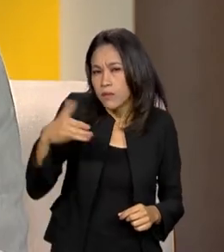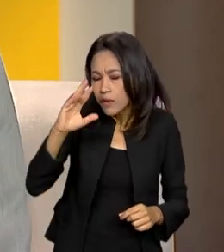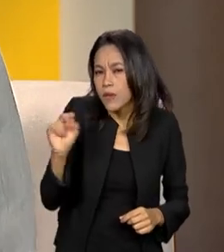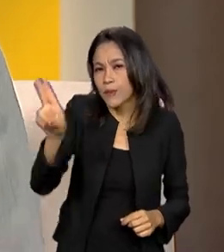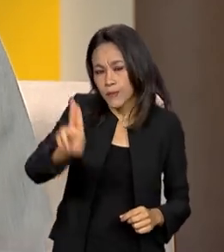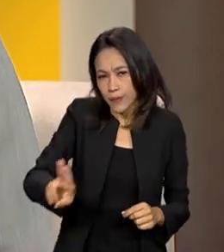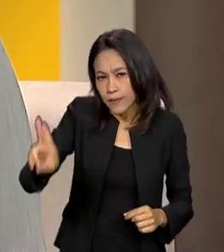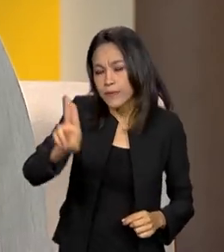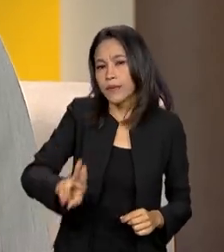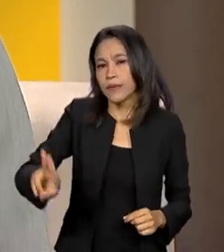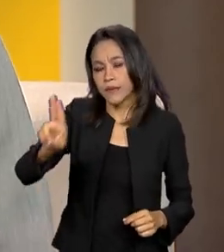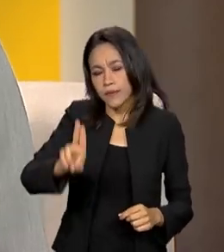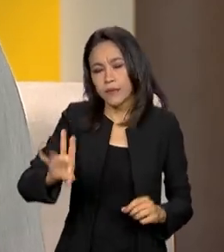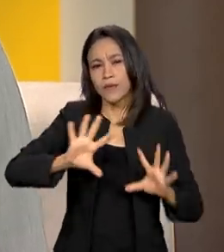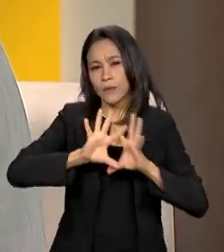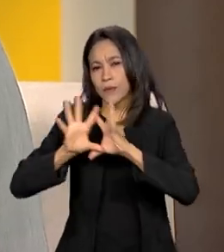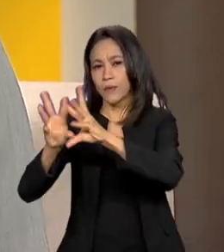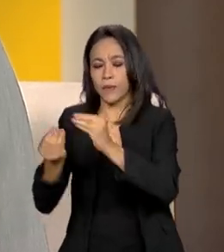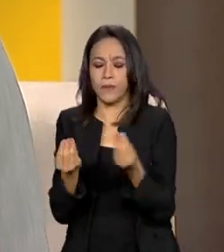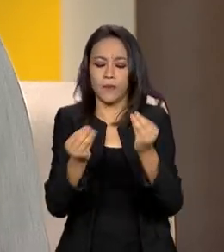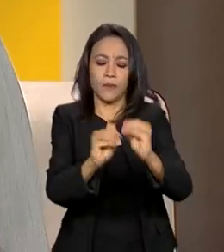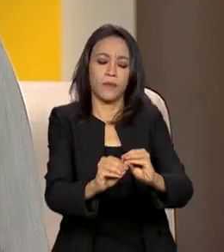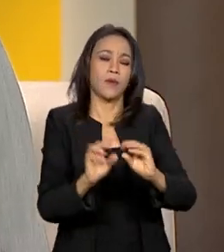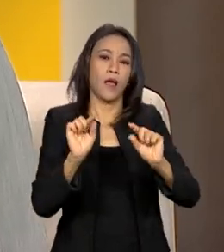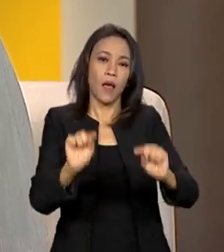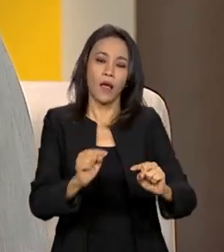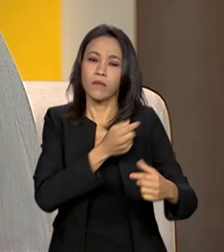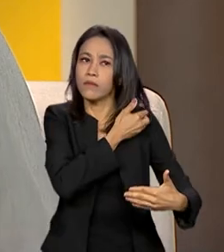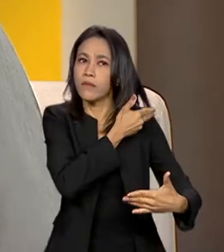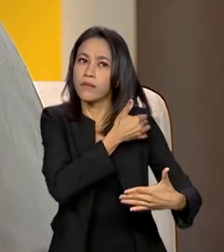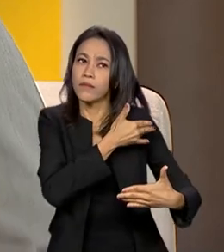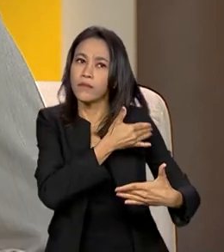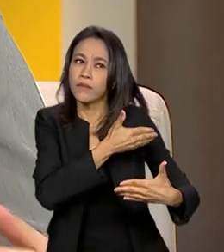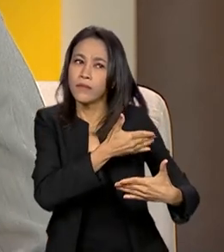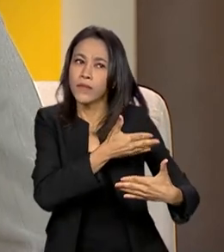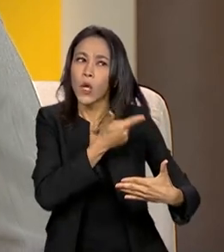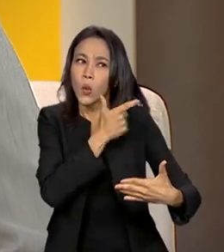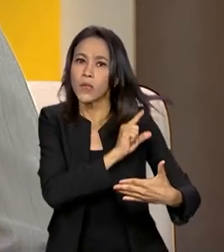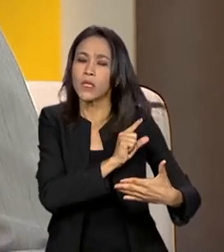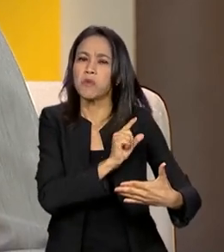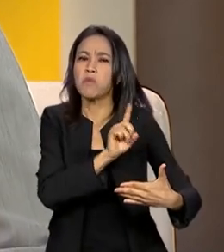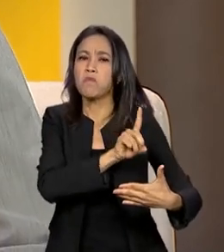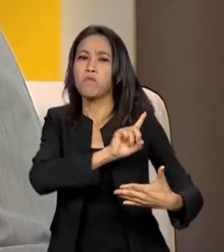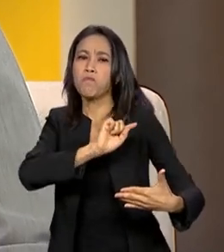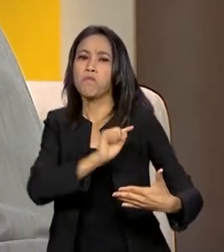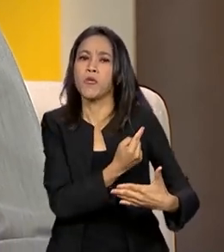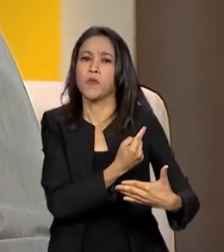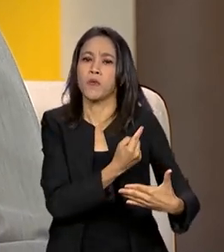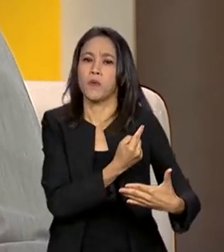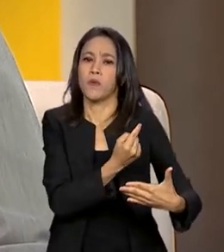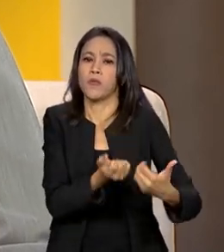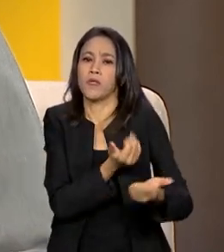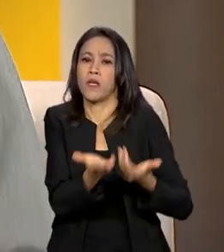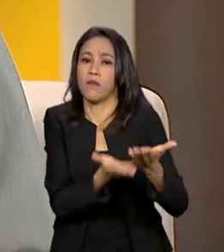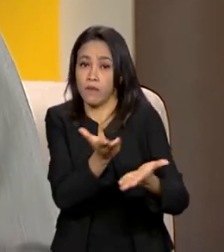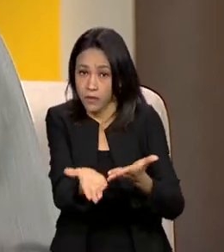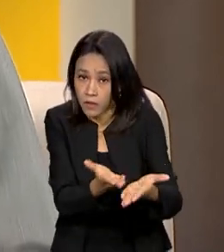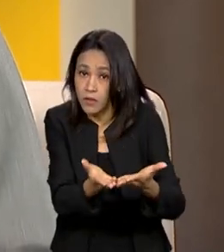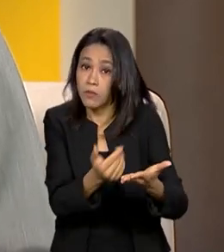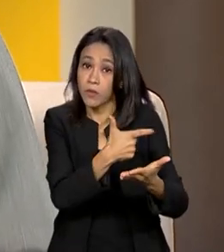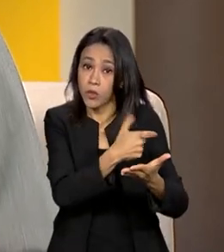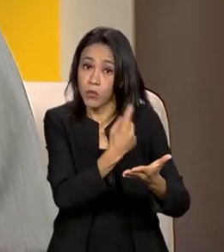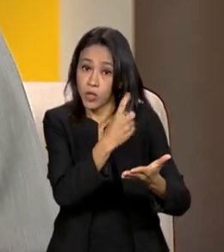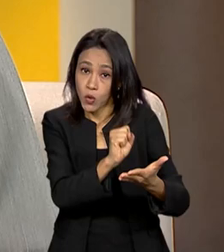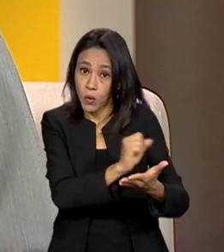estão todos digitalizados. Então, é um processo que a gente avançou de cerca de mil serviços digitais em 2018 para